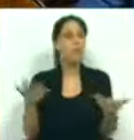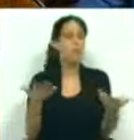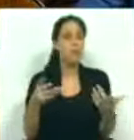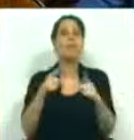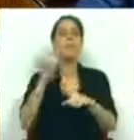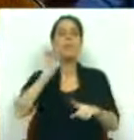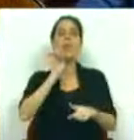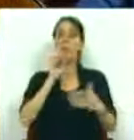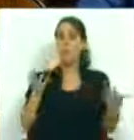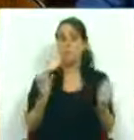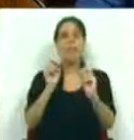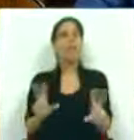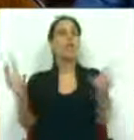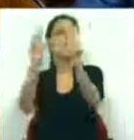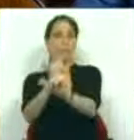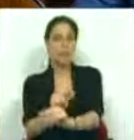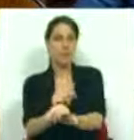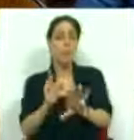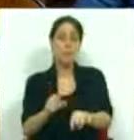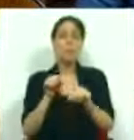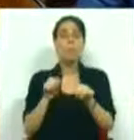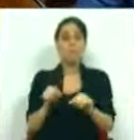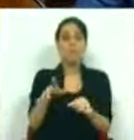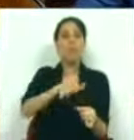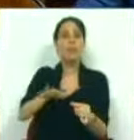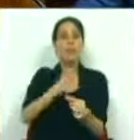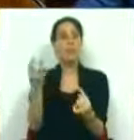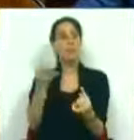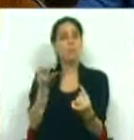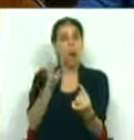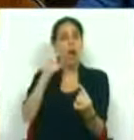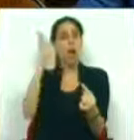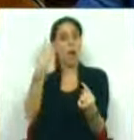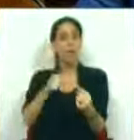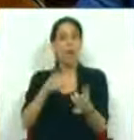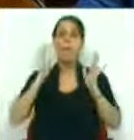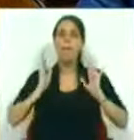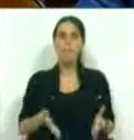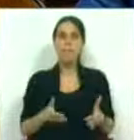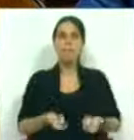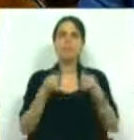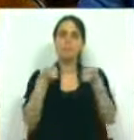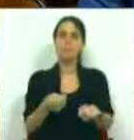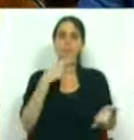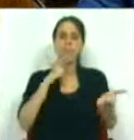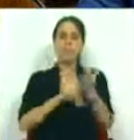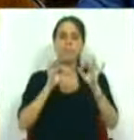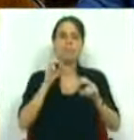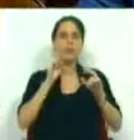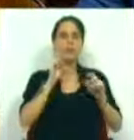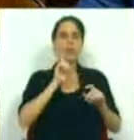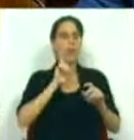eles a qualidade e a inovação. Para que tal situação venha a ocorrer, impõe-se apostar numa verdadeira